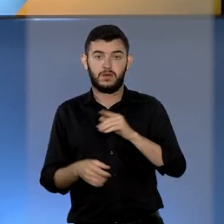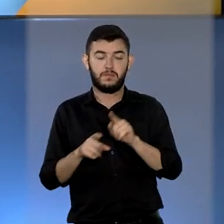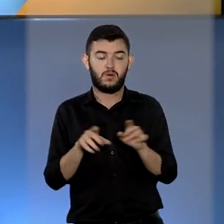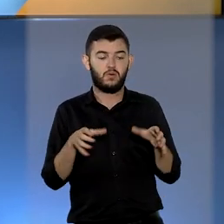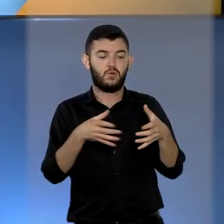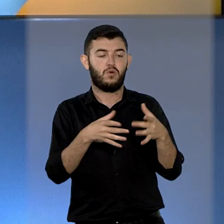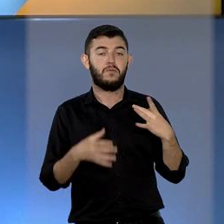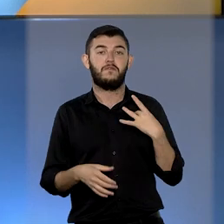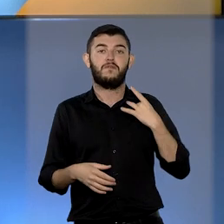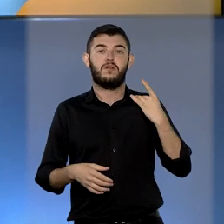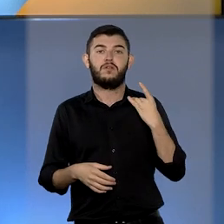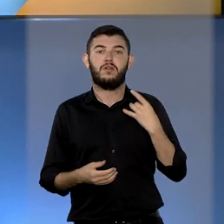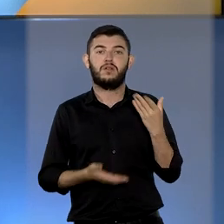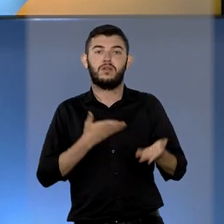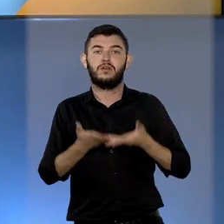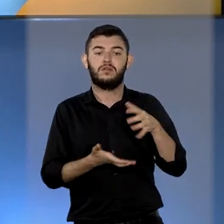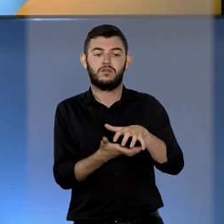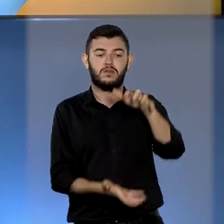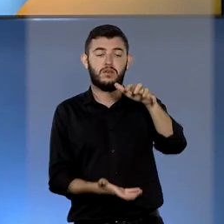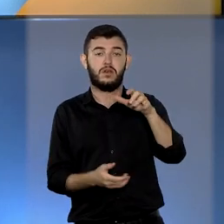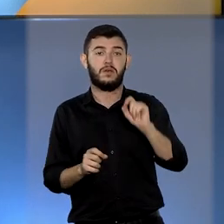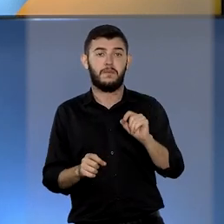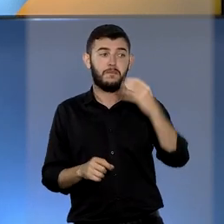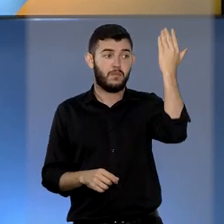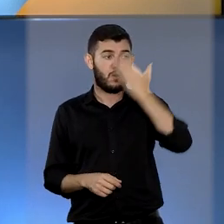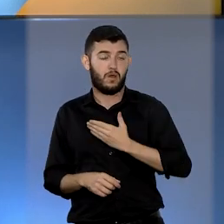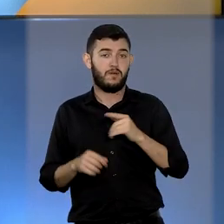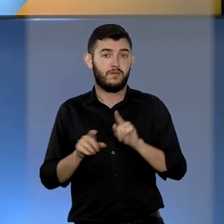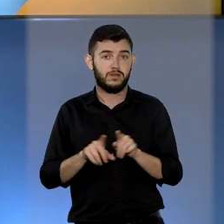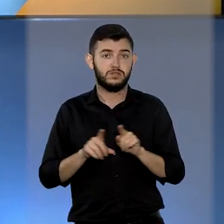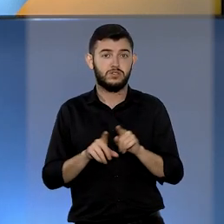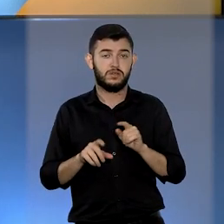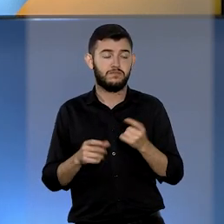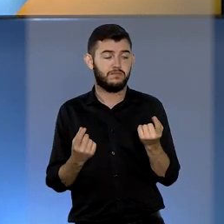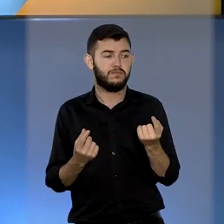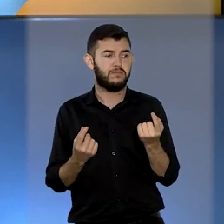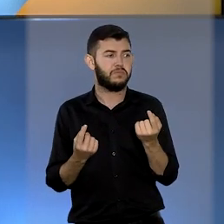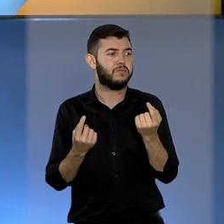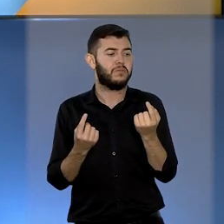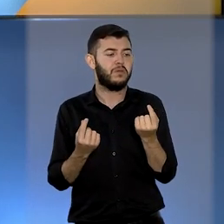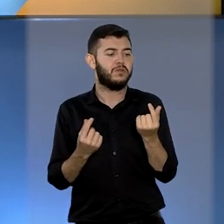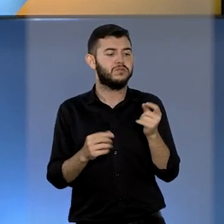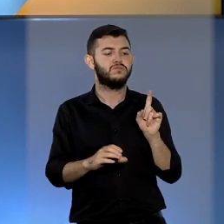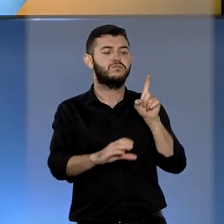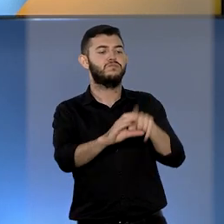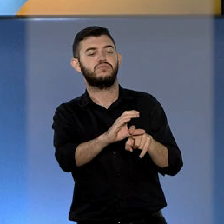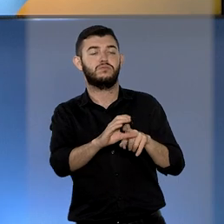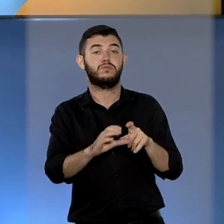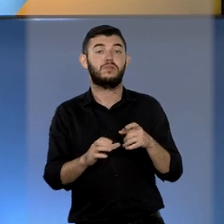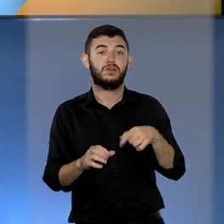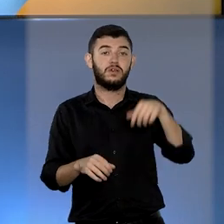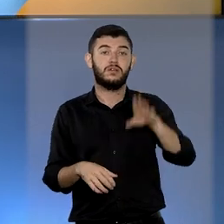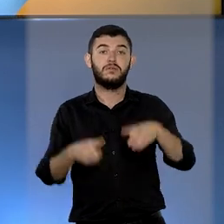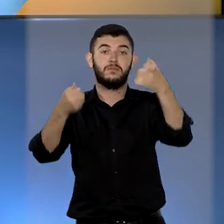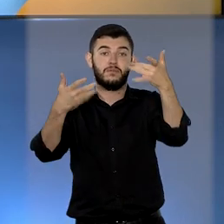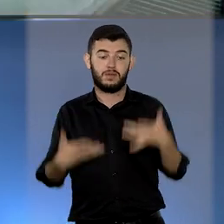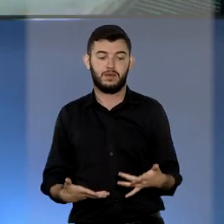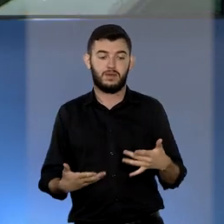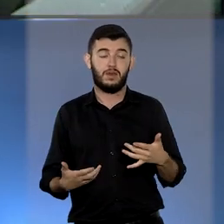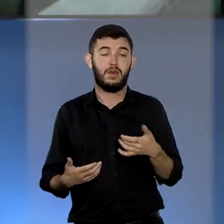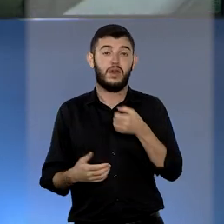que atende idosos dispensa prova de hipossuficiência. Quem explica é a repórter Jéssica Castro.